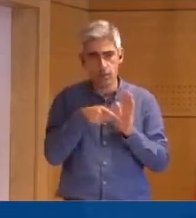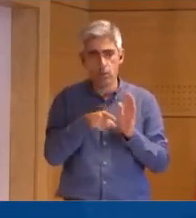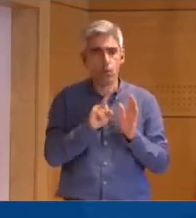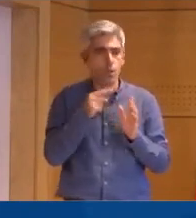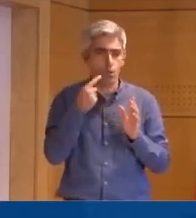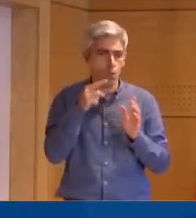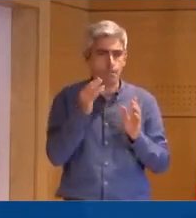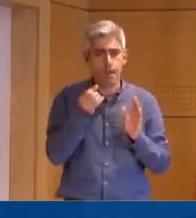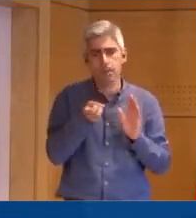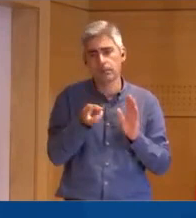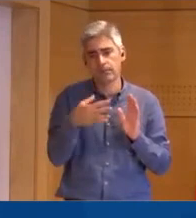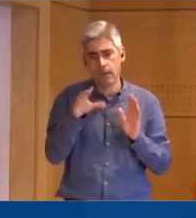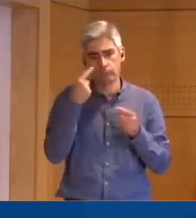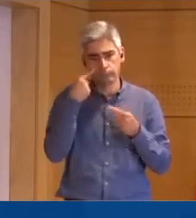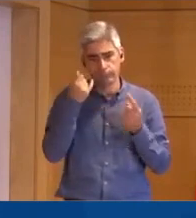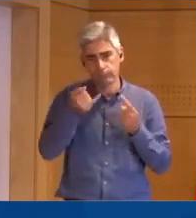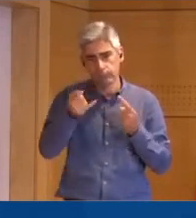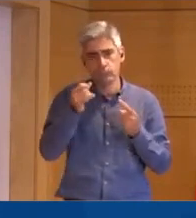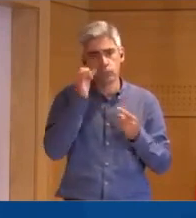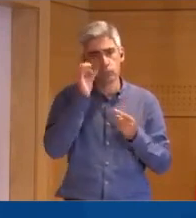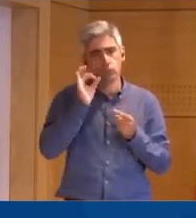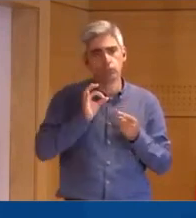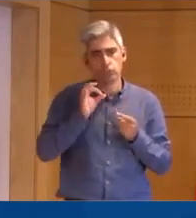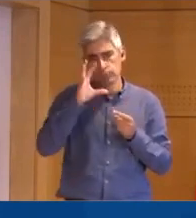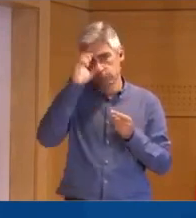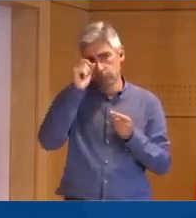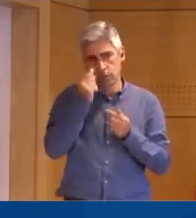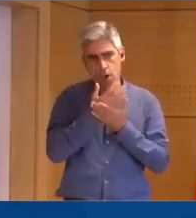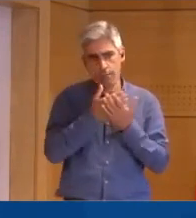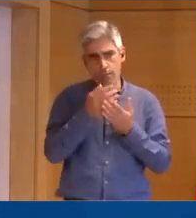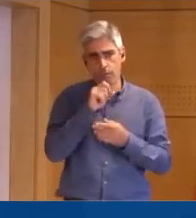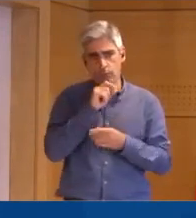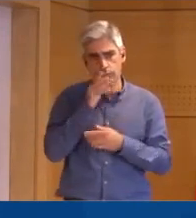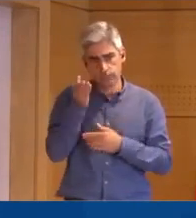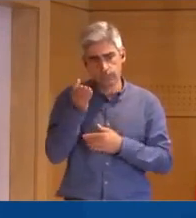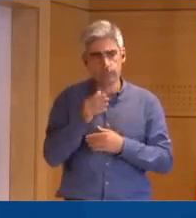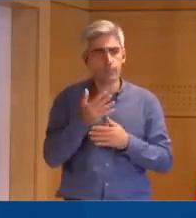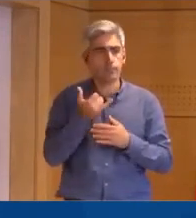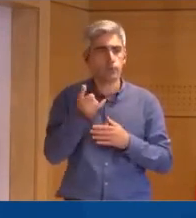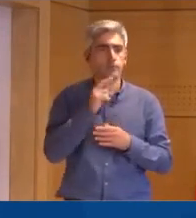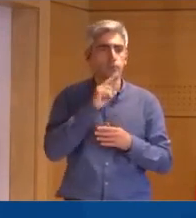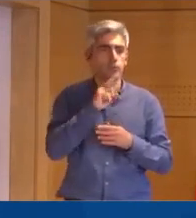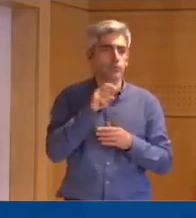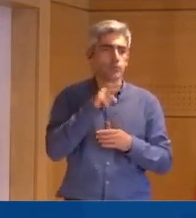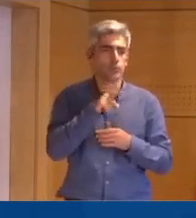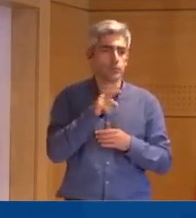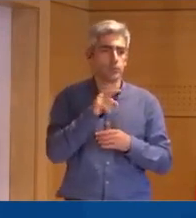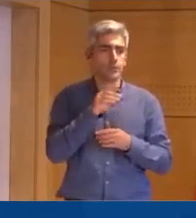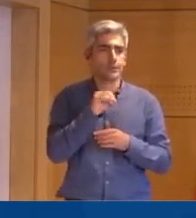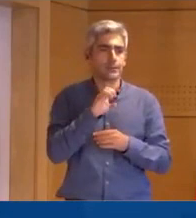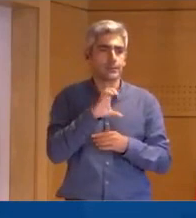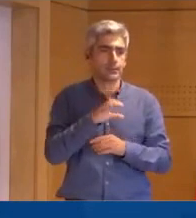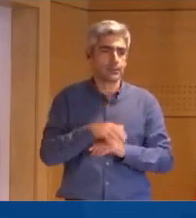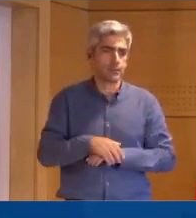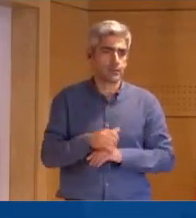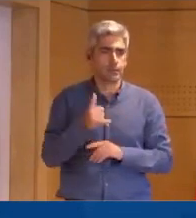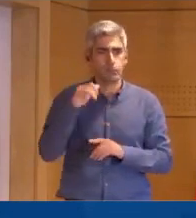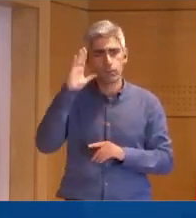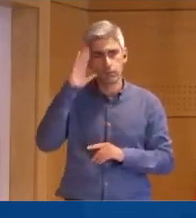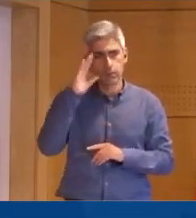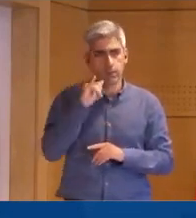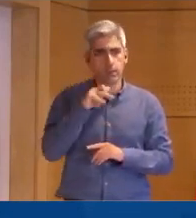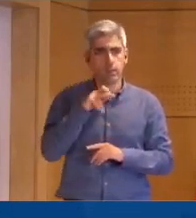movimento único, os mais serão anunciados pelo Sr. Ministro da Economia quando for oportuno. Muito obrigado. A próxima questão é da SIC. Boa tarde.